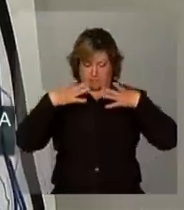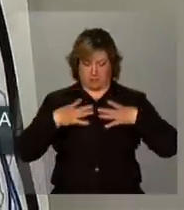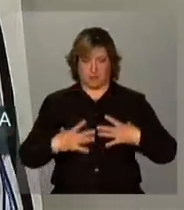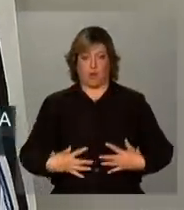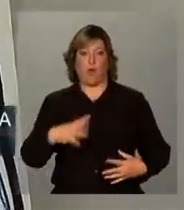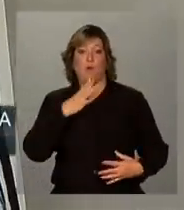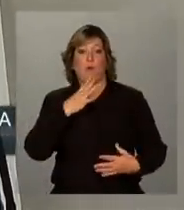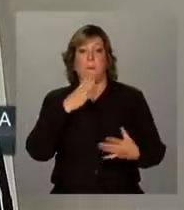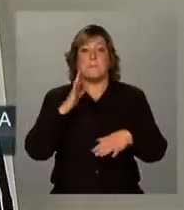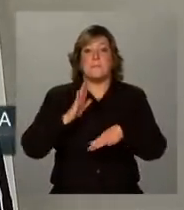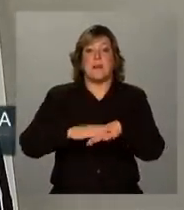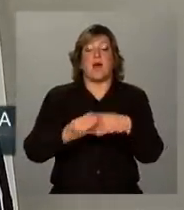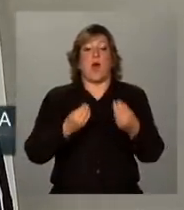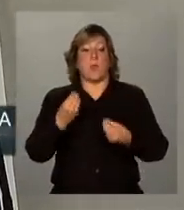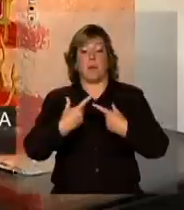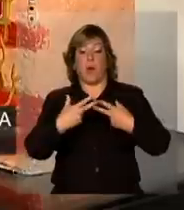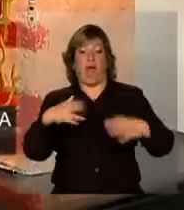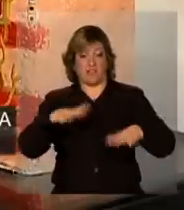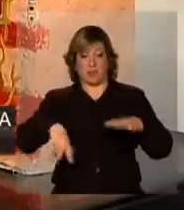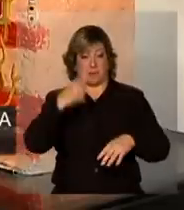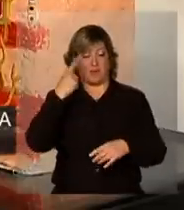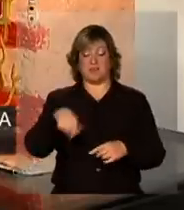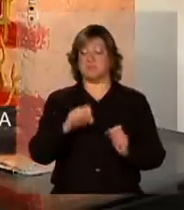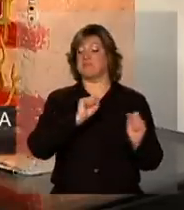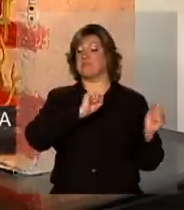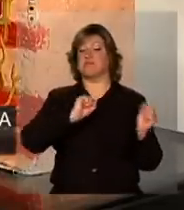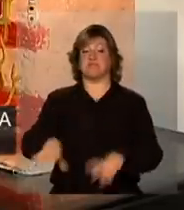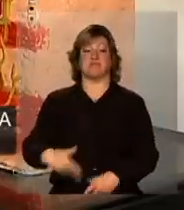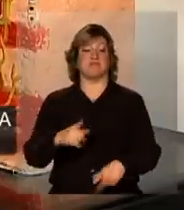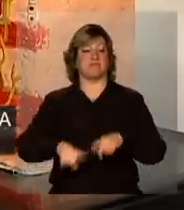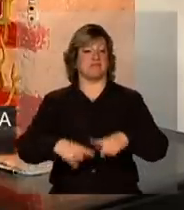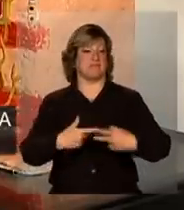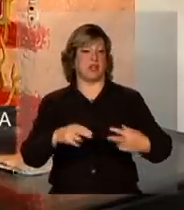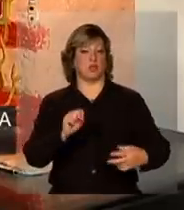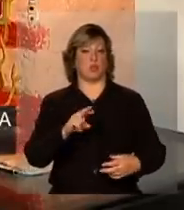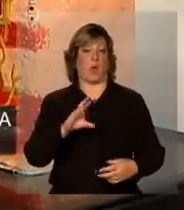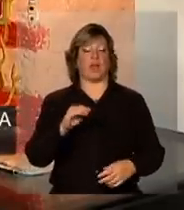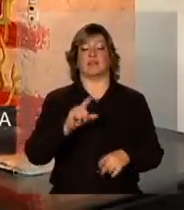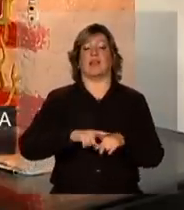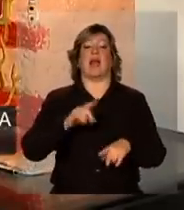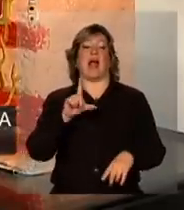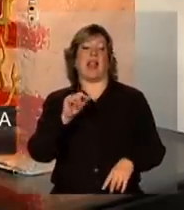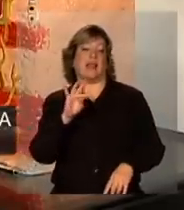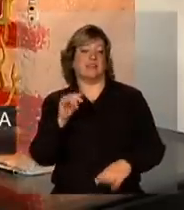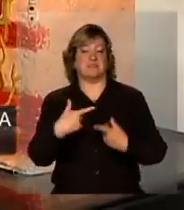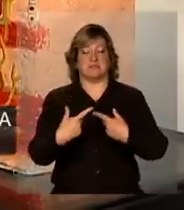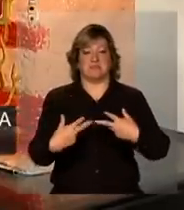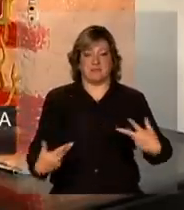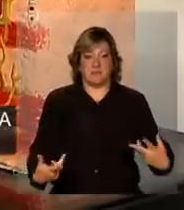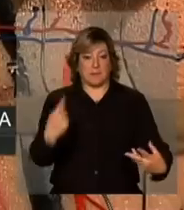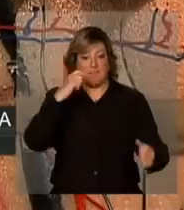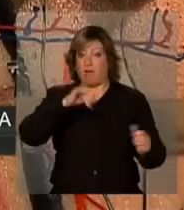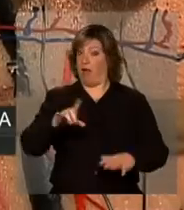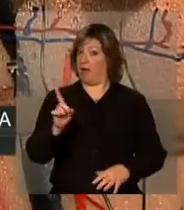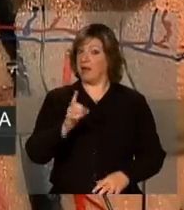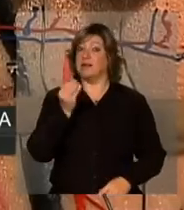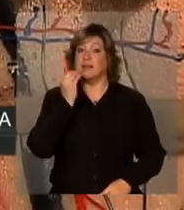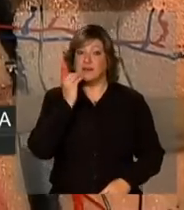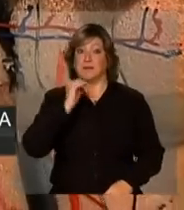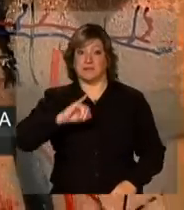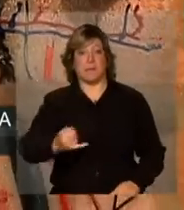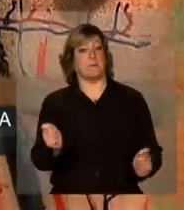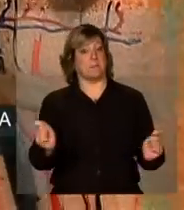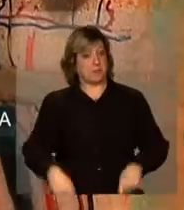de coisas que às vezes achamos sem utilidade, como sucatas, latas e outros tipos de material.